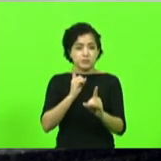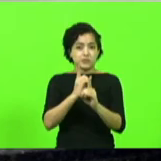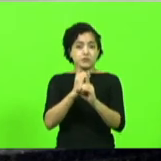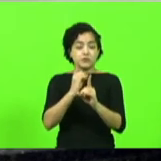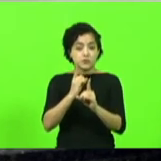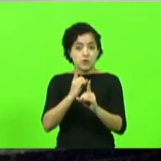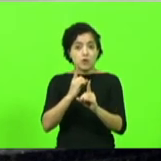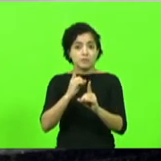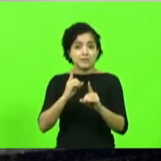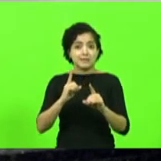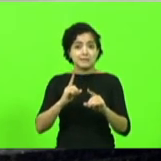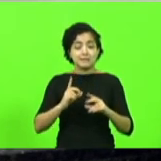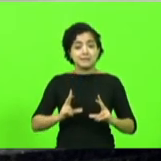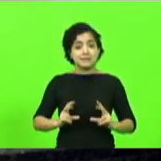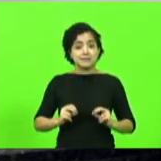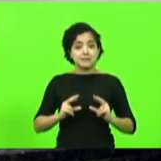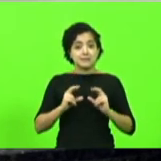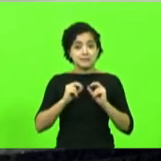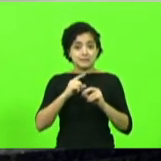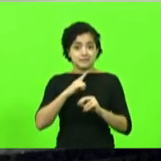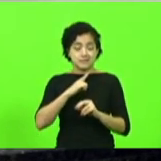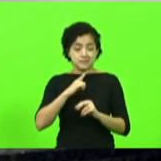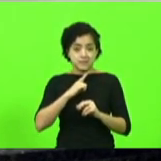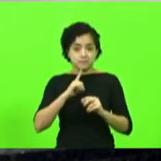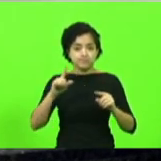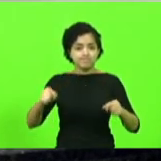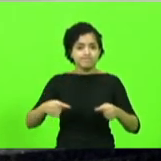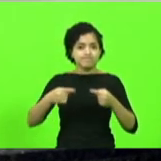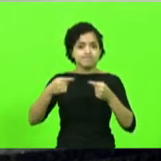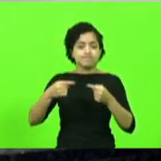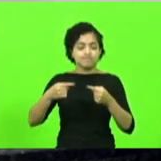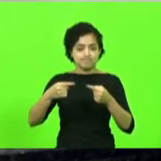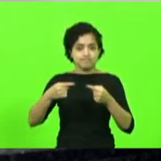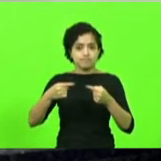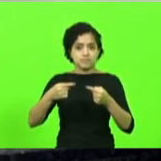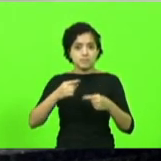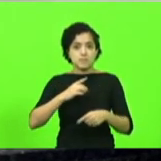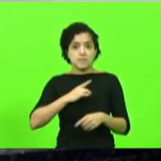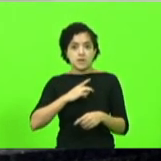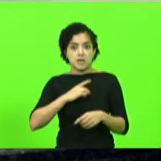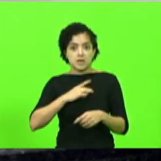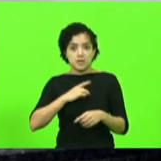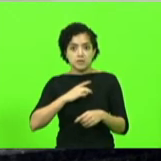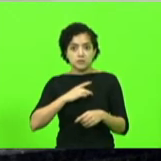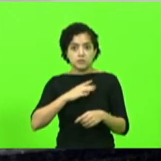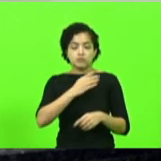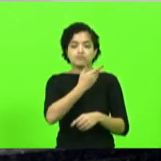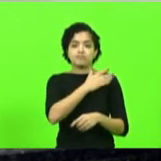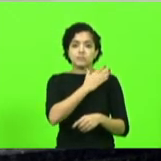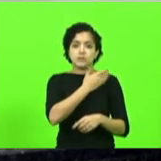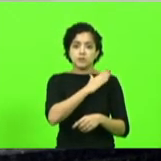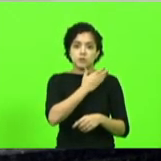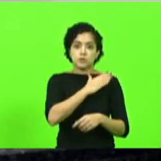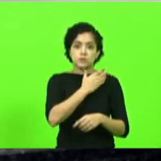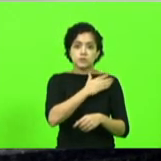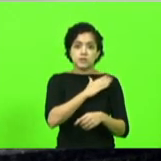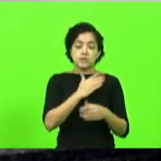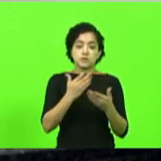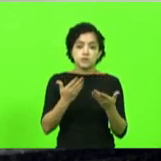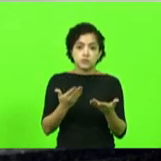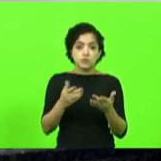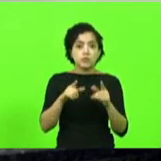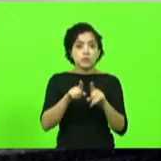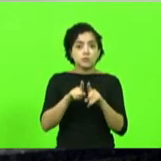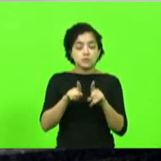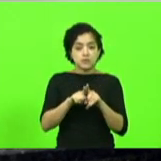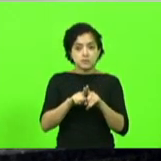para o enfrentamento de estigmas, medo e preconceitos, como também